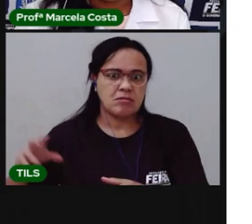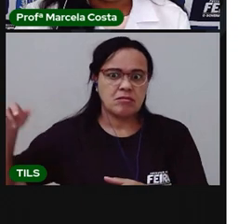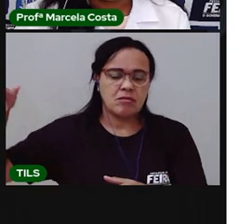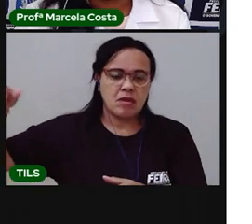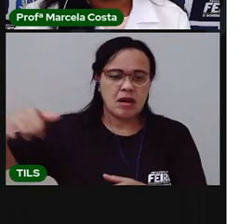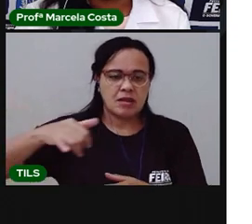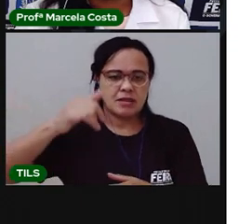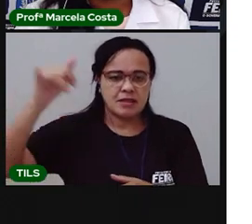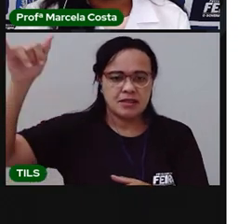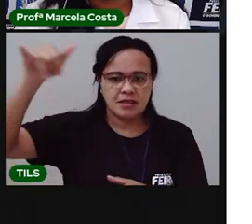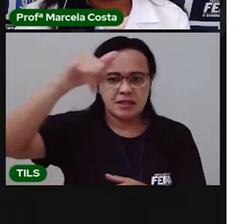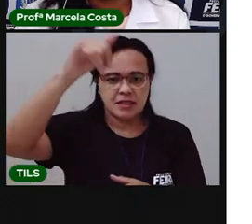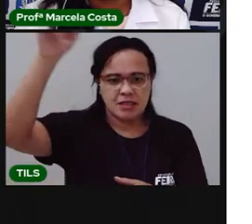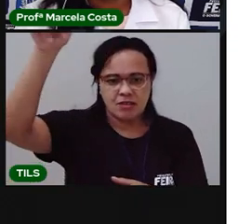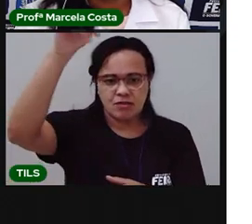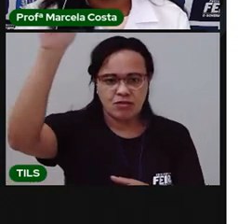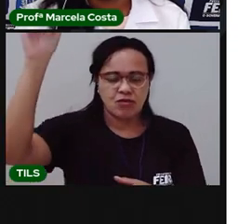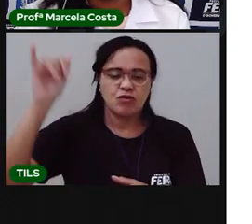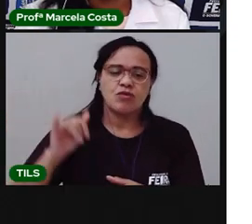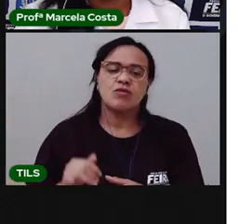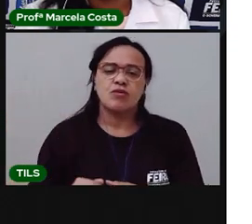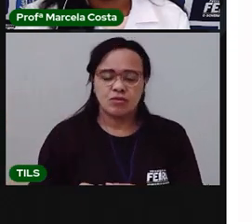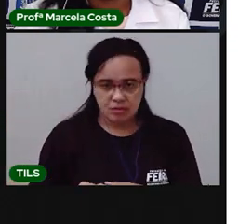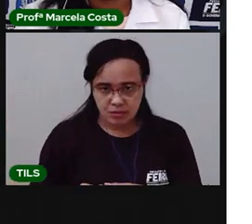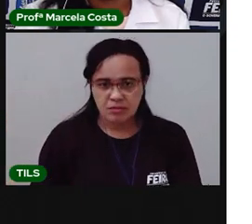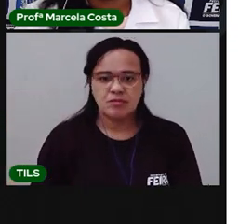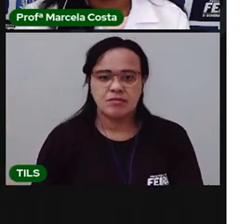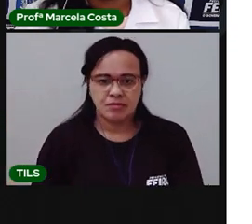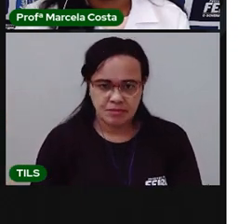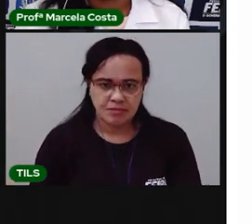asas e voou.